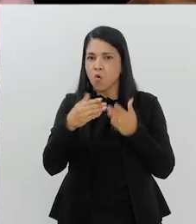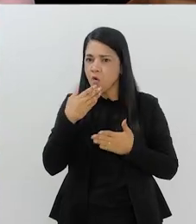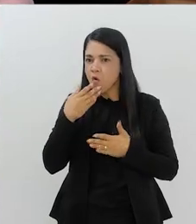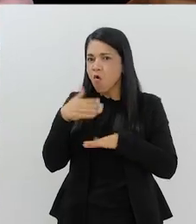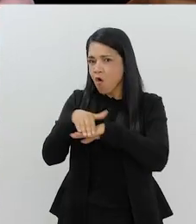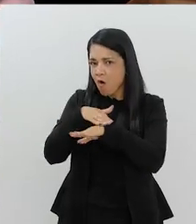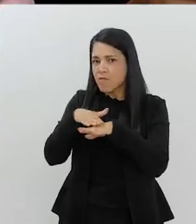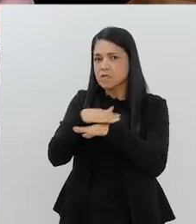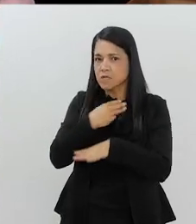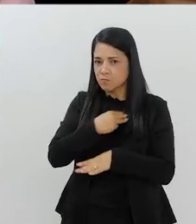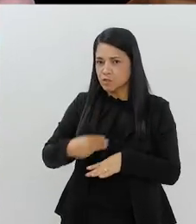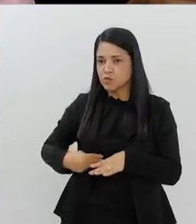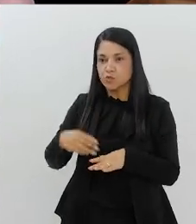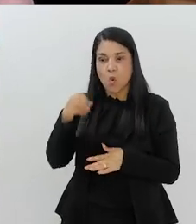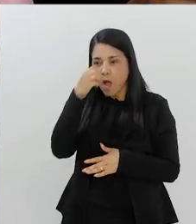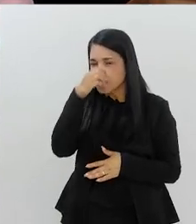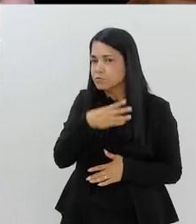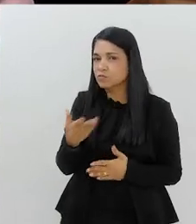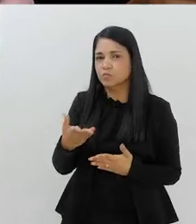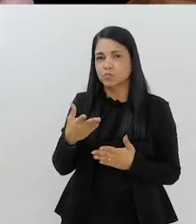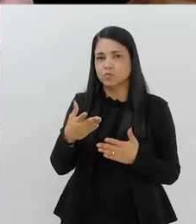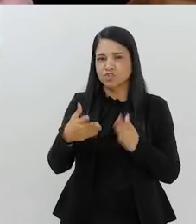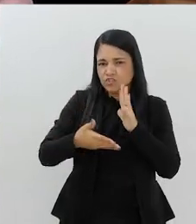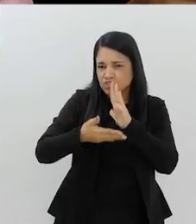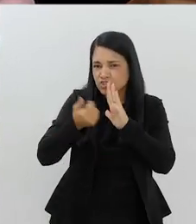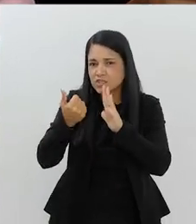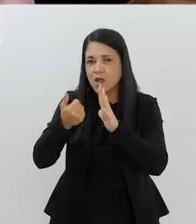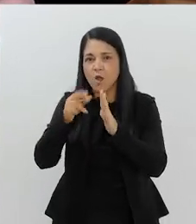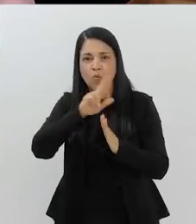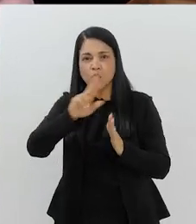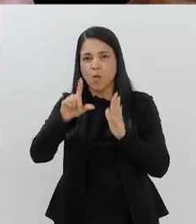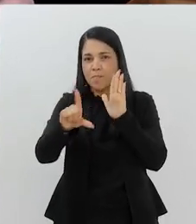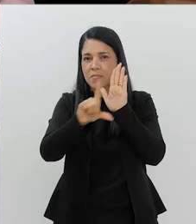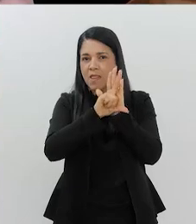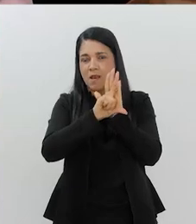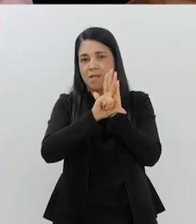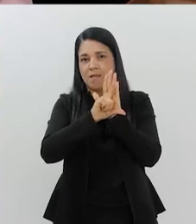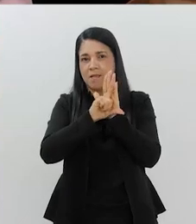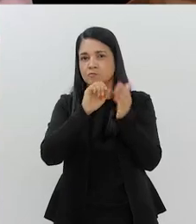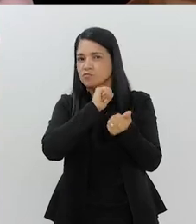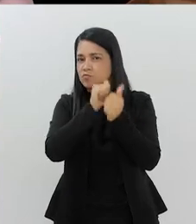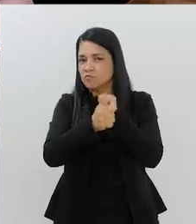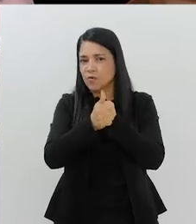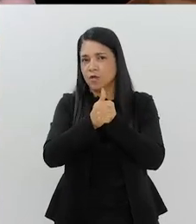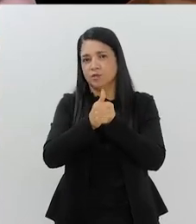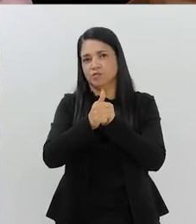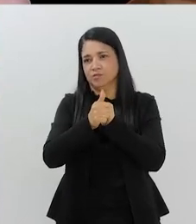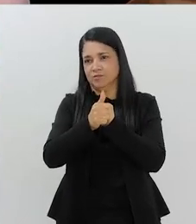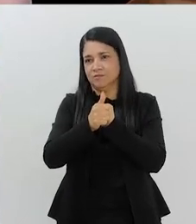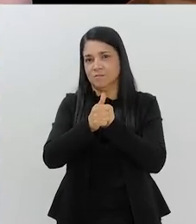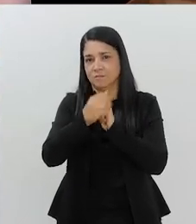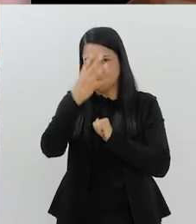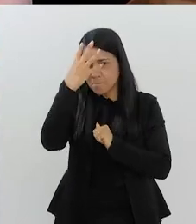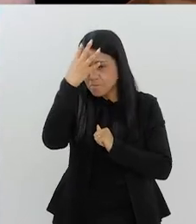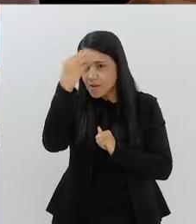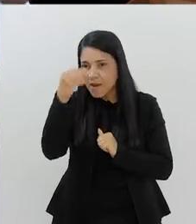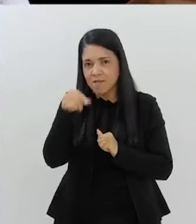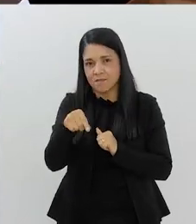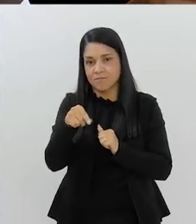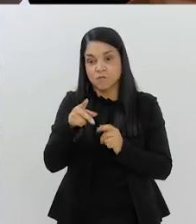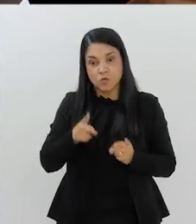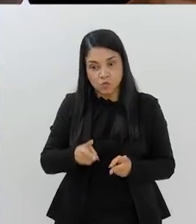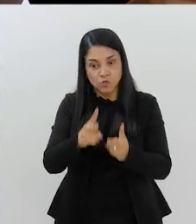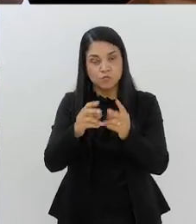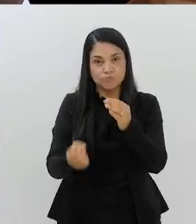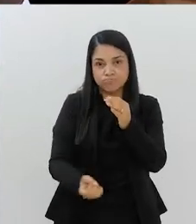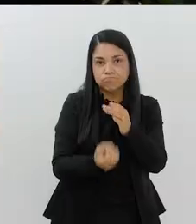um absurdo que a gente tire da lei do esporte o nome do Pelé. É verdade. Que crie lei geral do esporte, mas